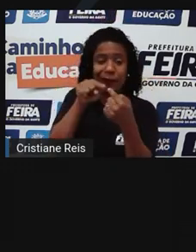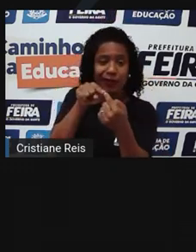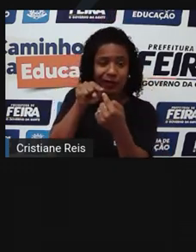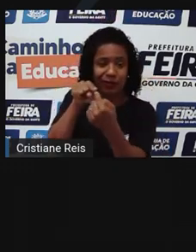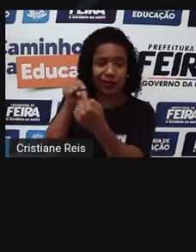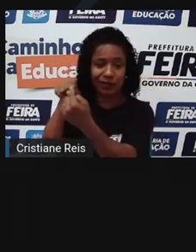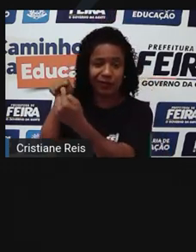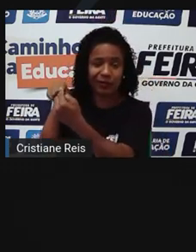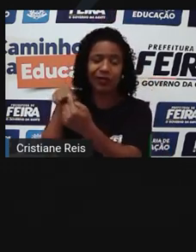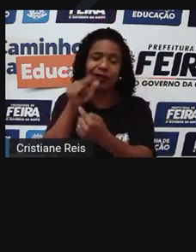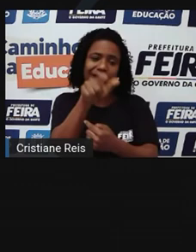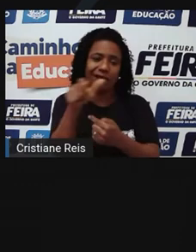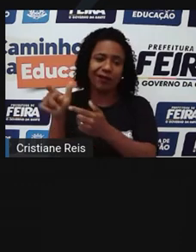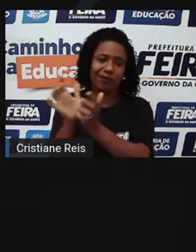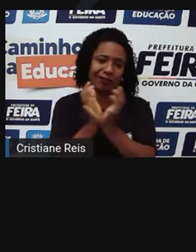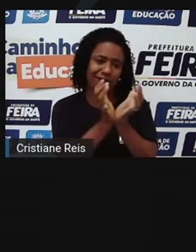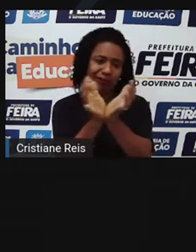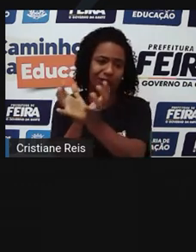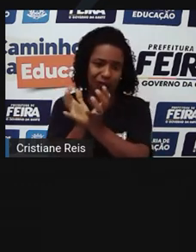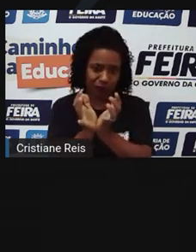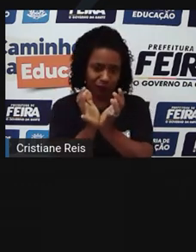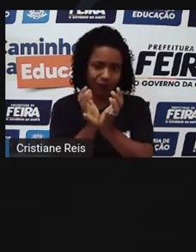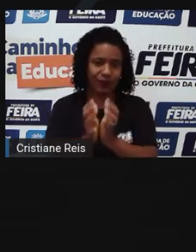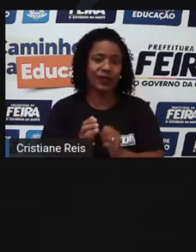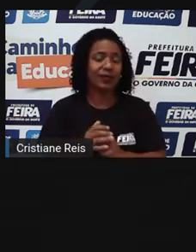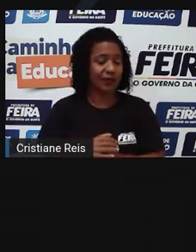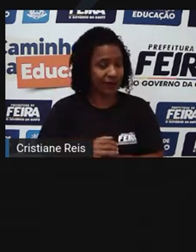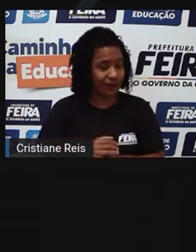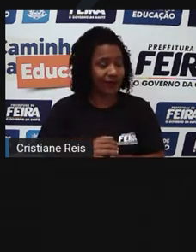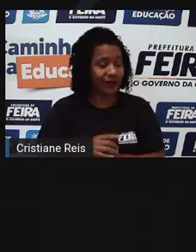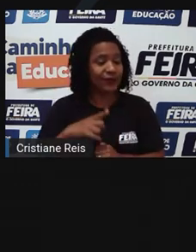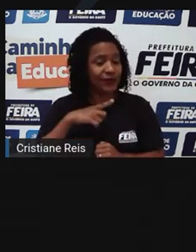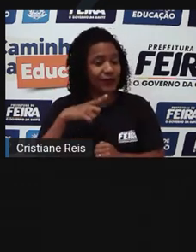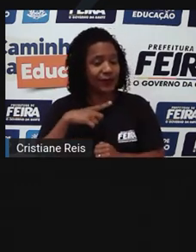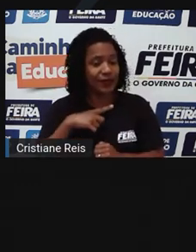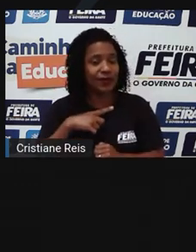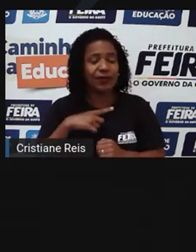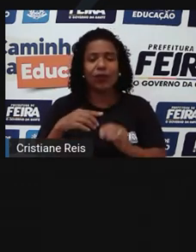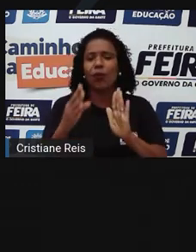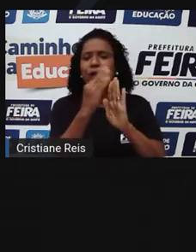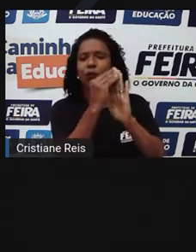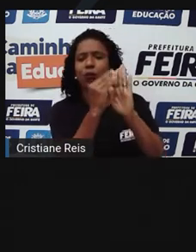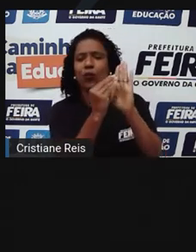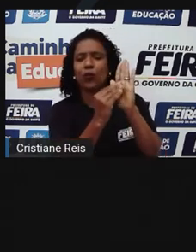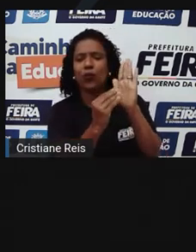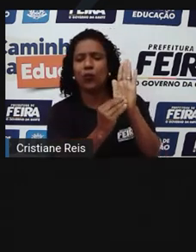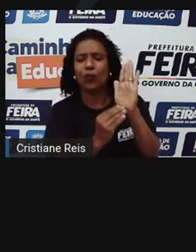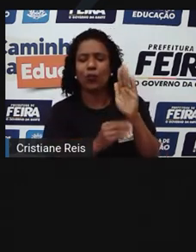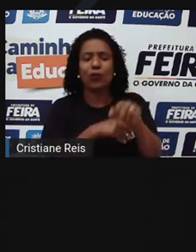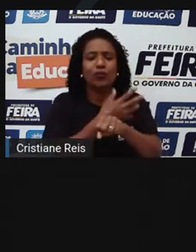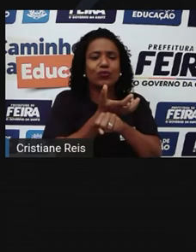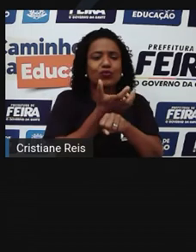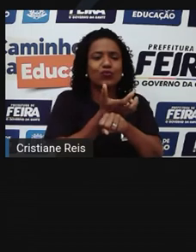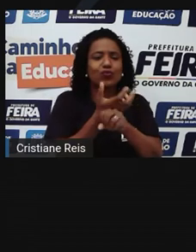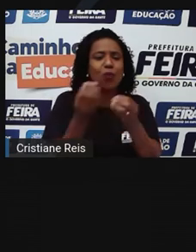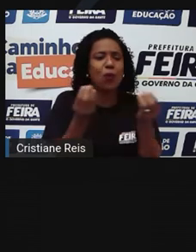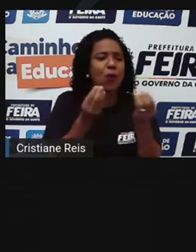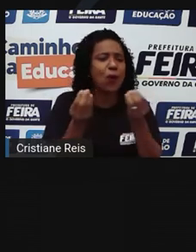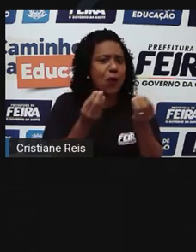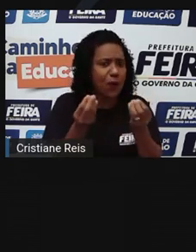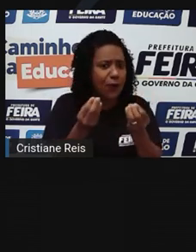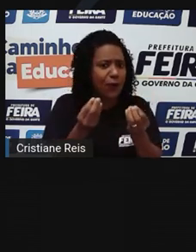Os componentes curriculares obrigatórios do ensino fundamental serão organizados em relação às áreas de